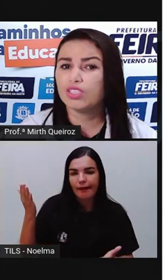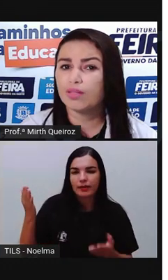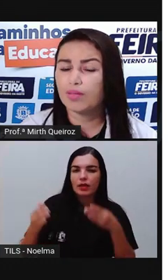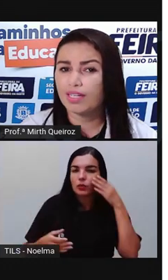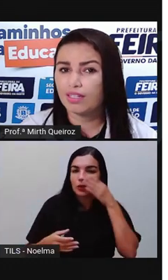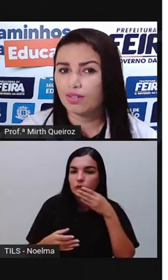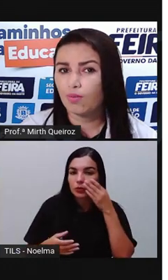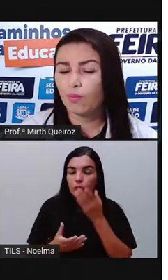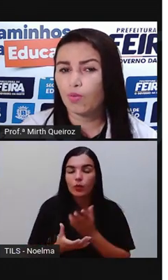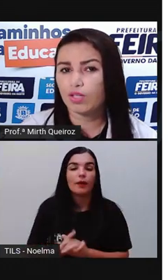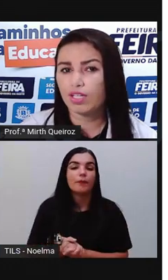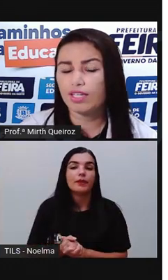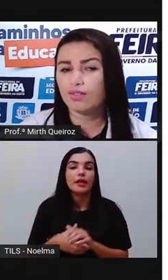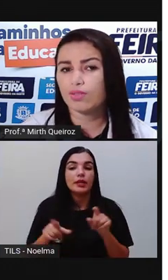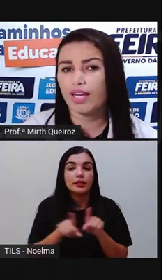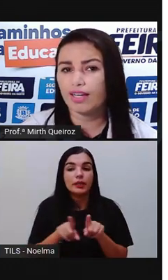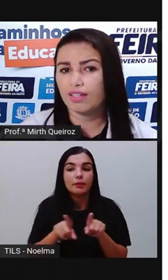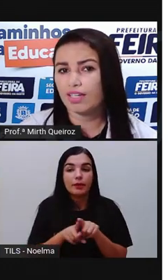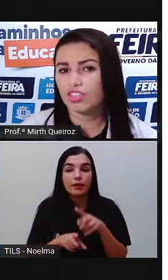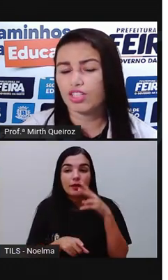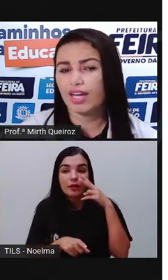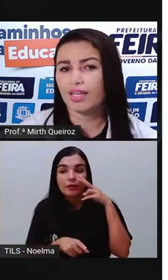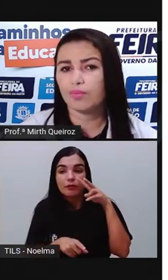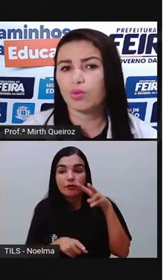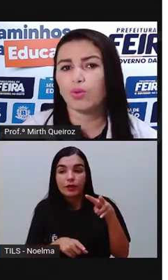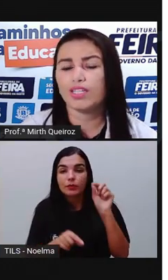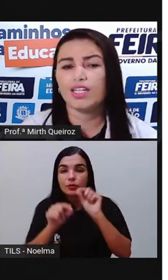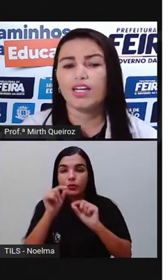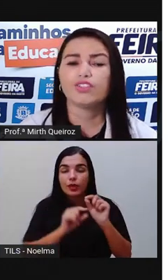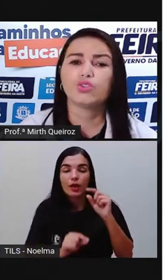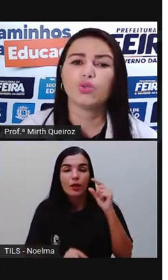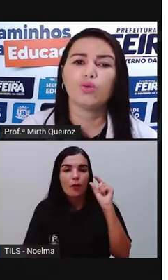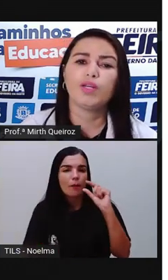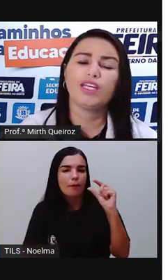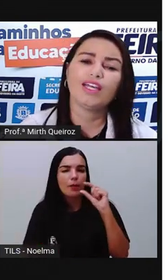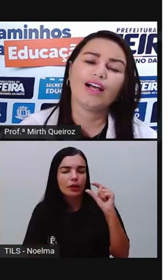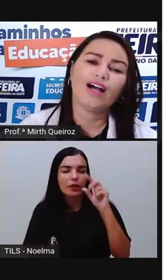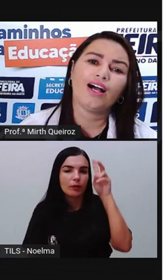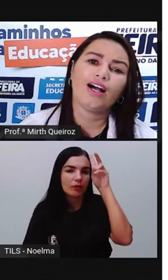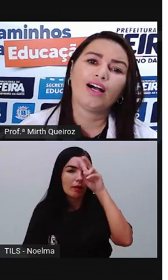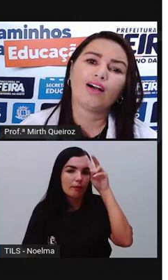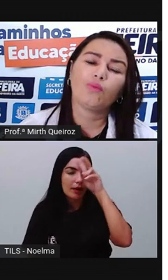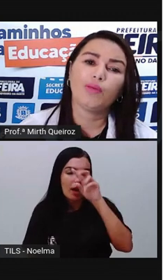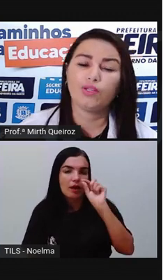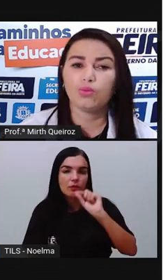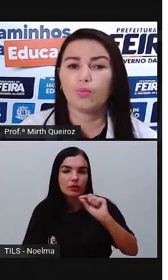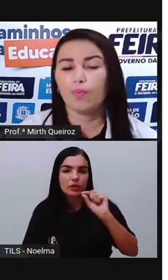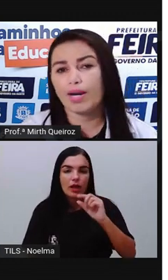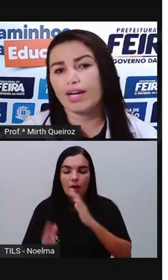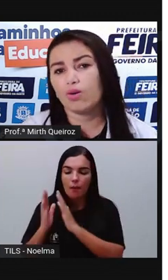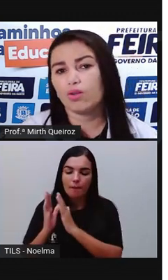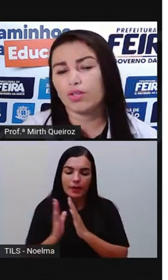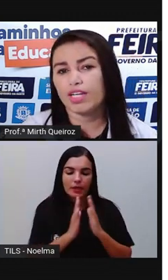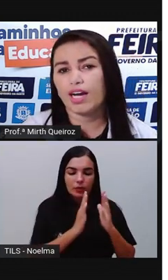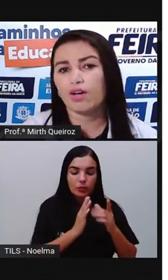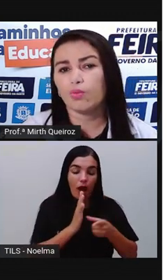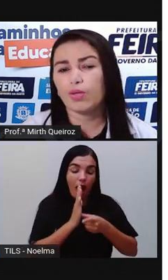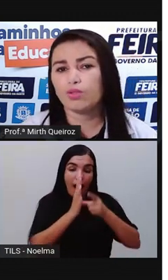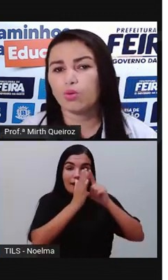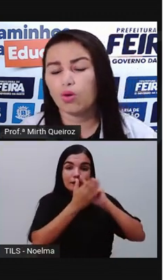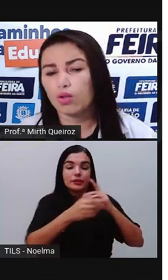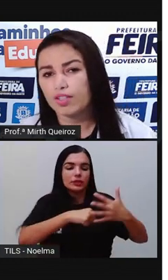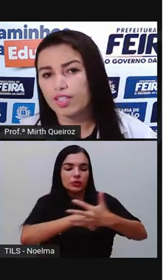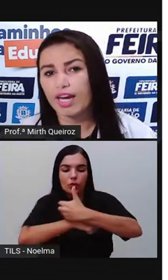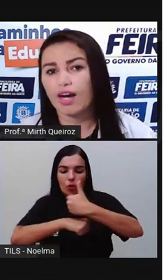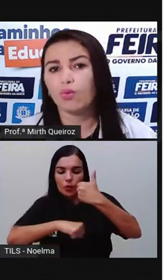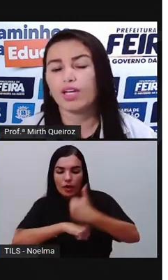vimos também um pouquinho, né? A gente relembrou aí sobre o período pré-colonial e o